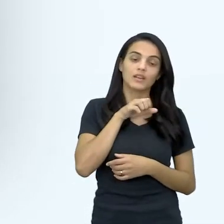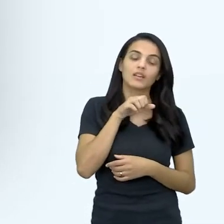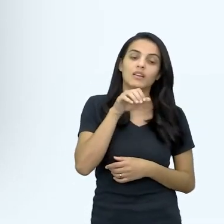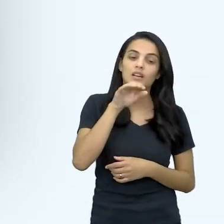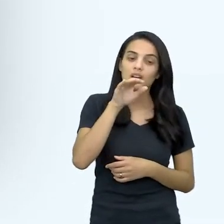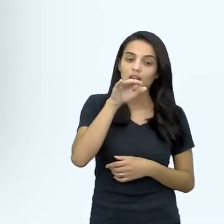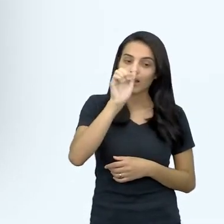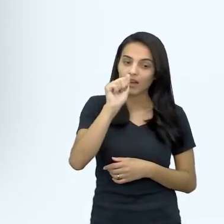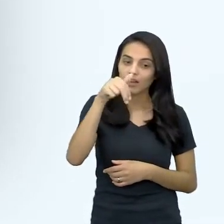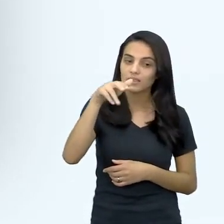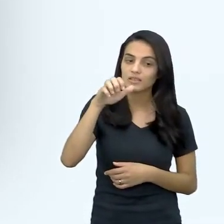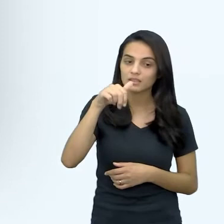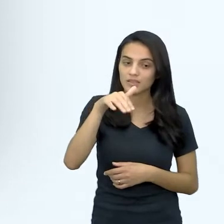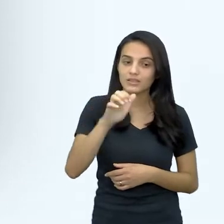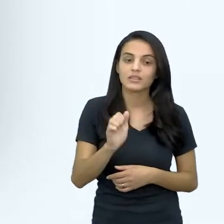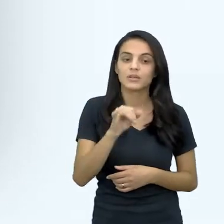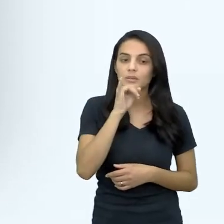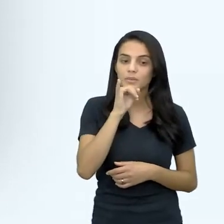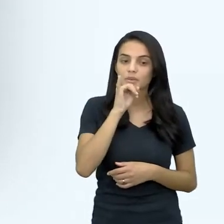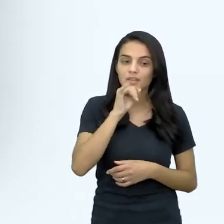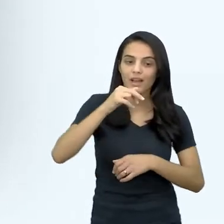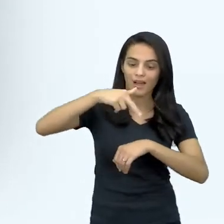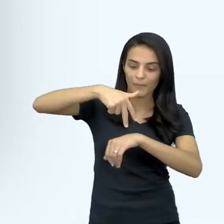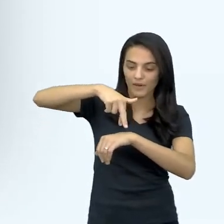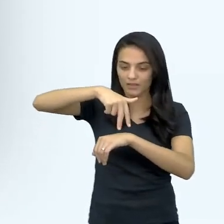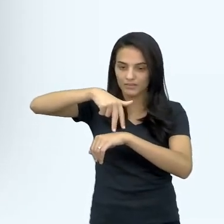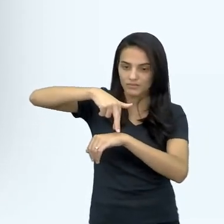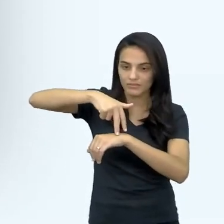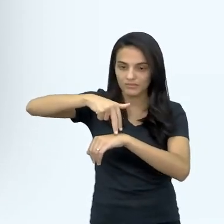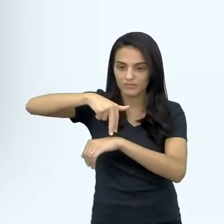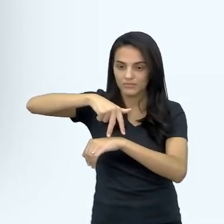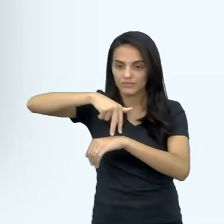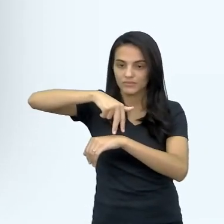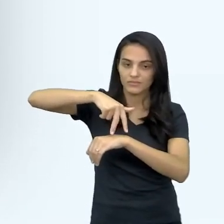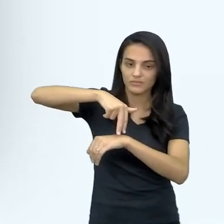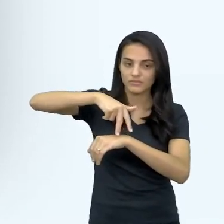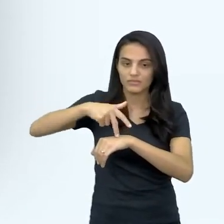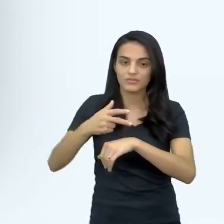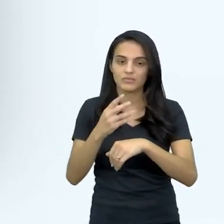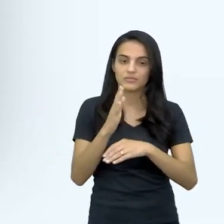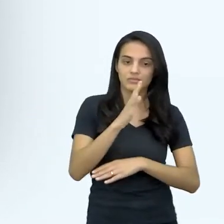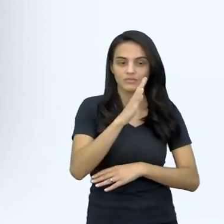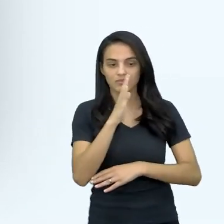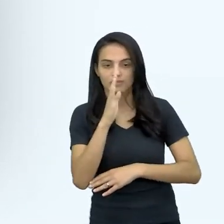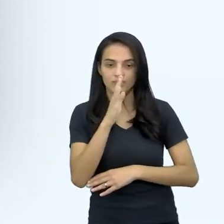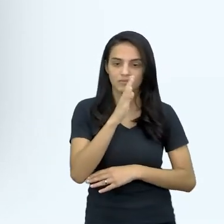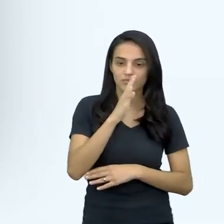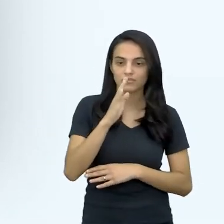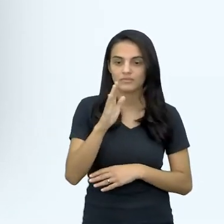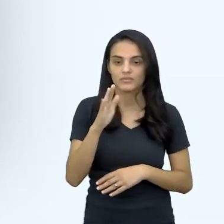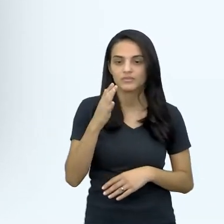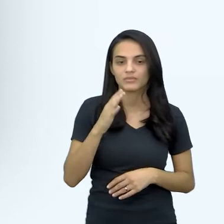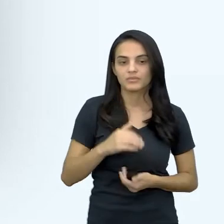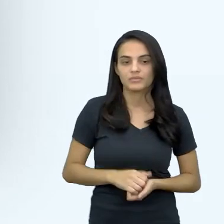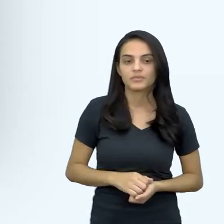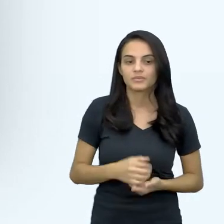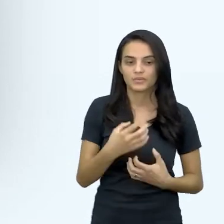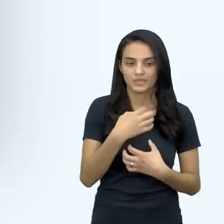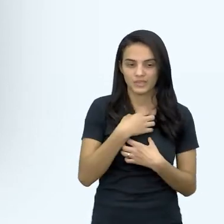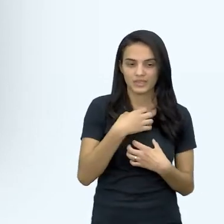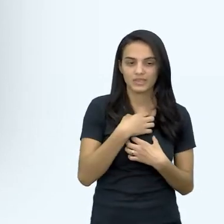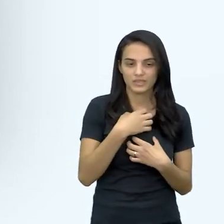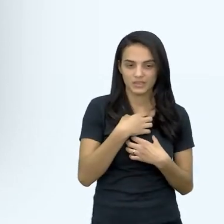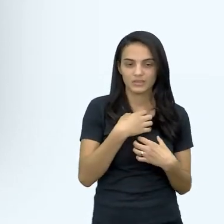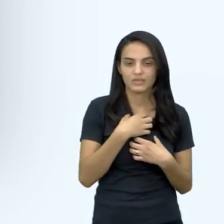experimentam um síndrome de pernas inquietas, sabe, você fica assim, né, trabalhando um pouquinho, né, não sei, uma sensação